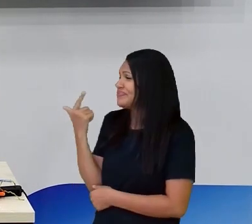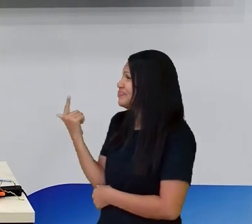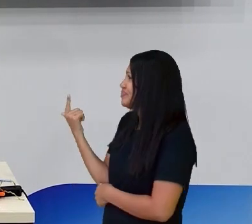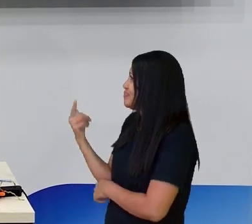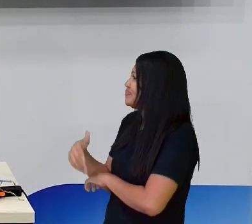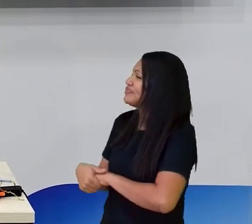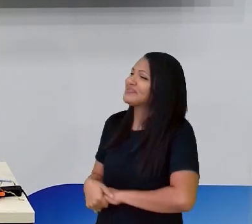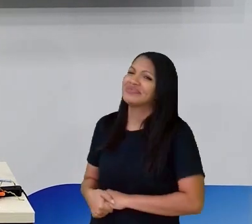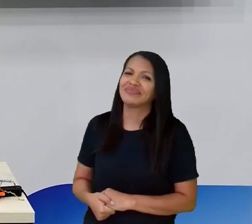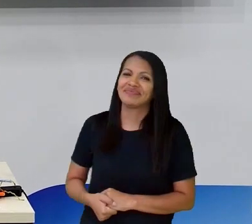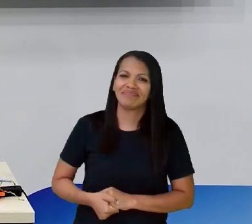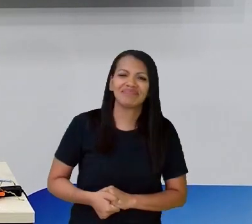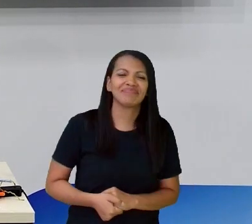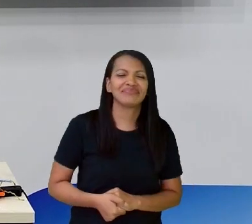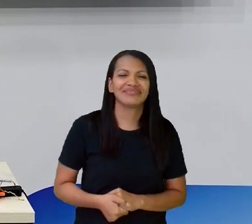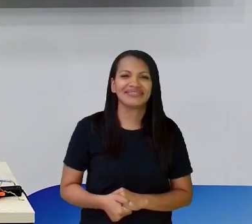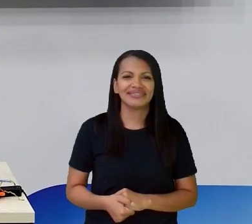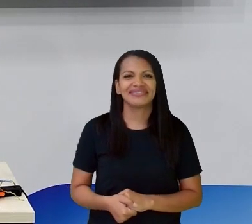Cortadinha Aqui